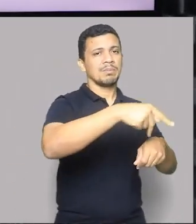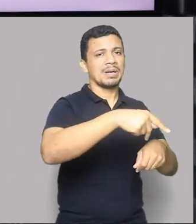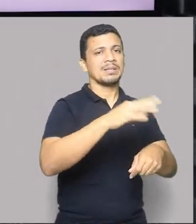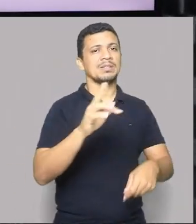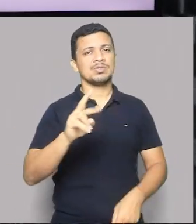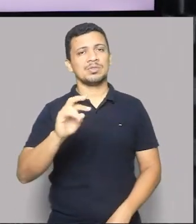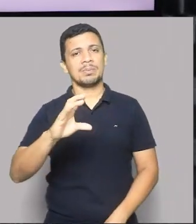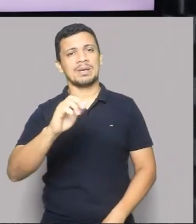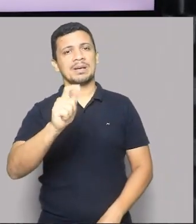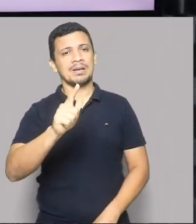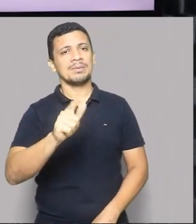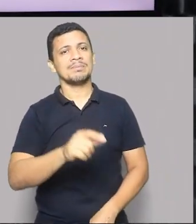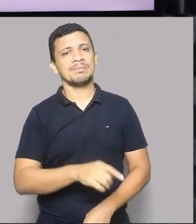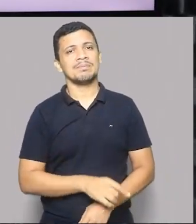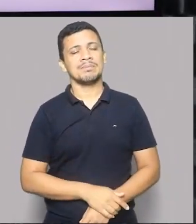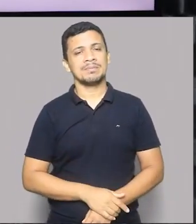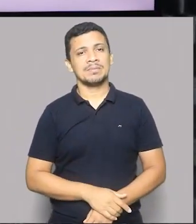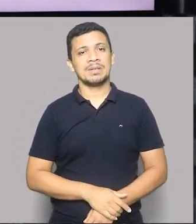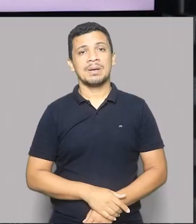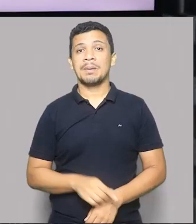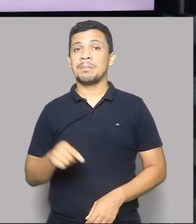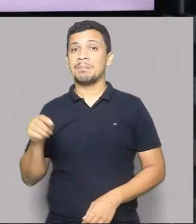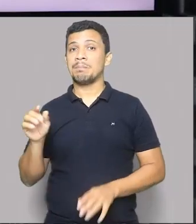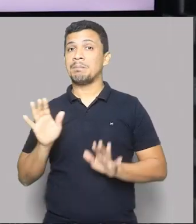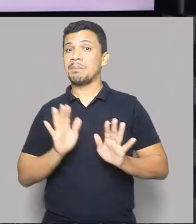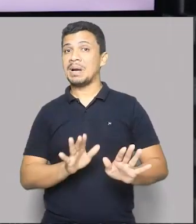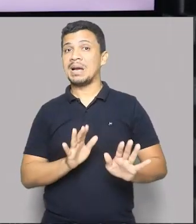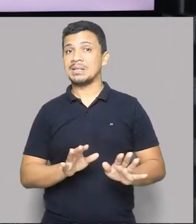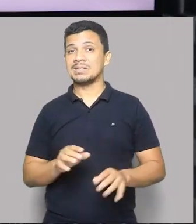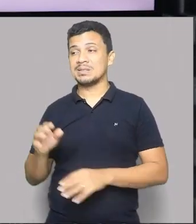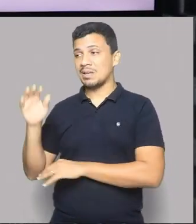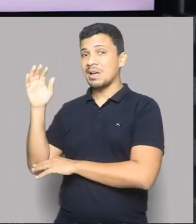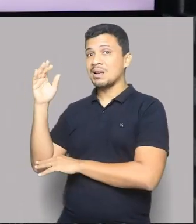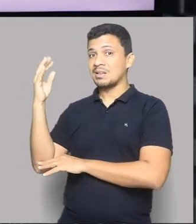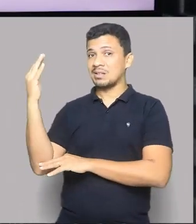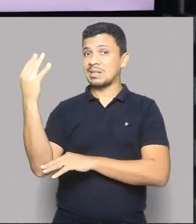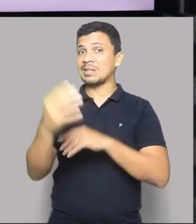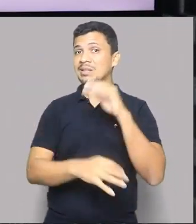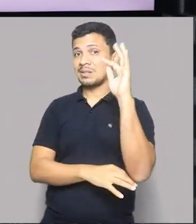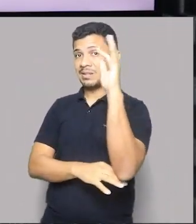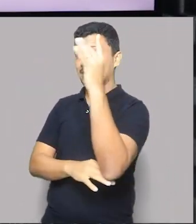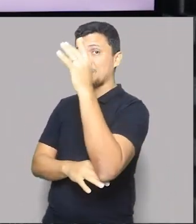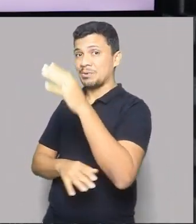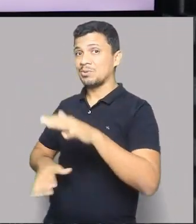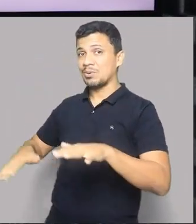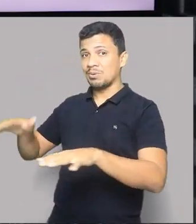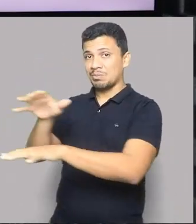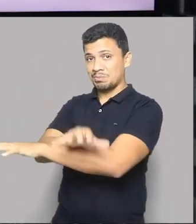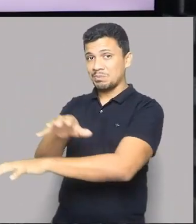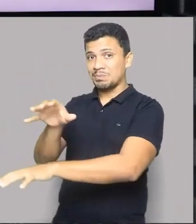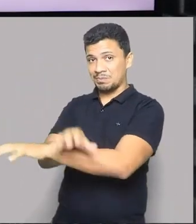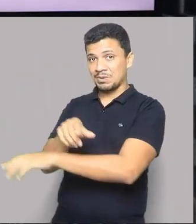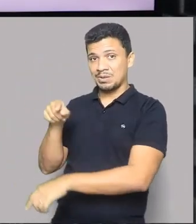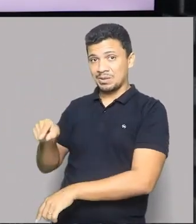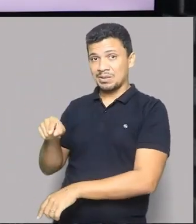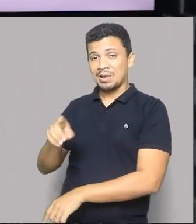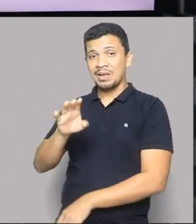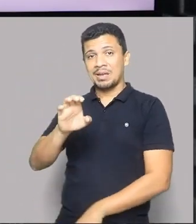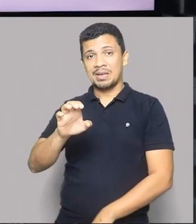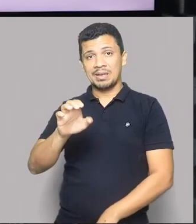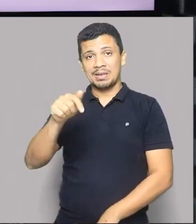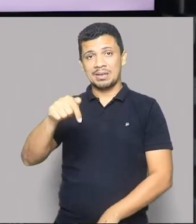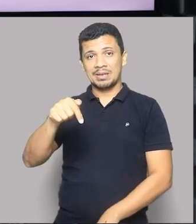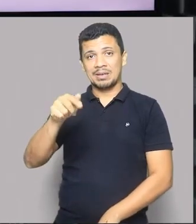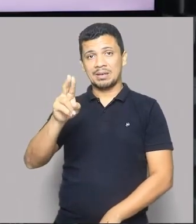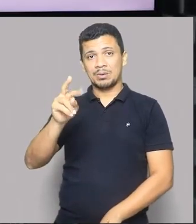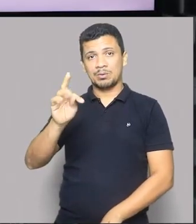tropical, pam, pam. Mas o clima que predomina na região amazônica é o clima equatorial.